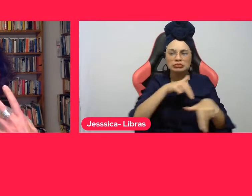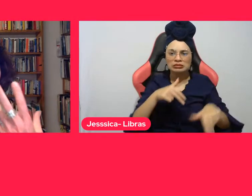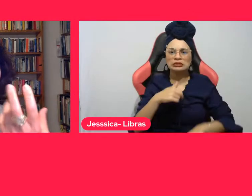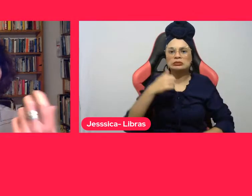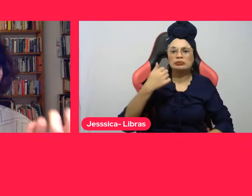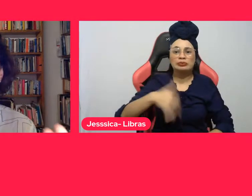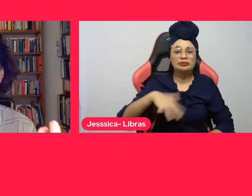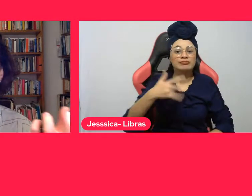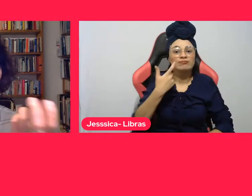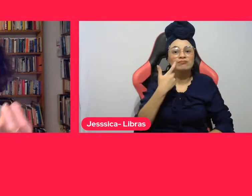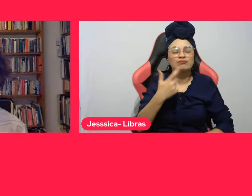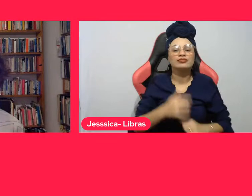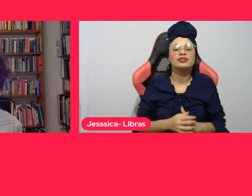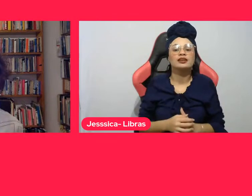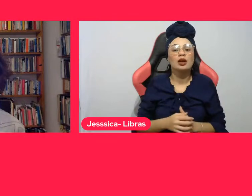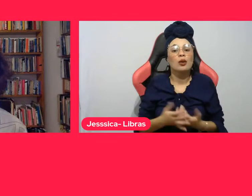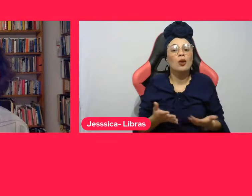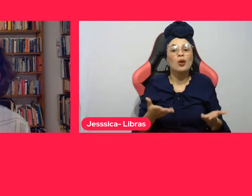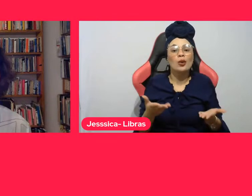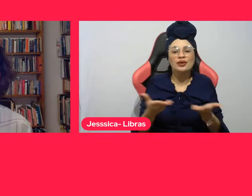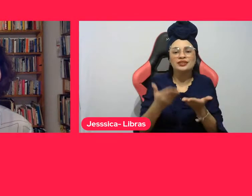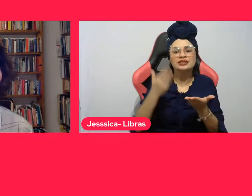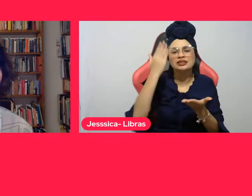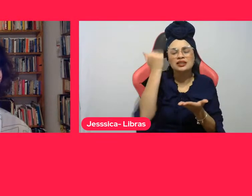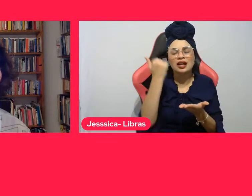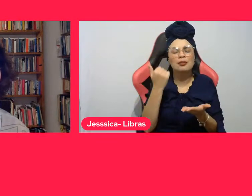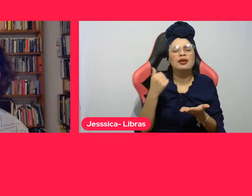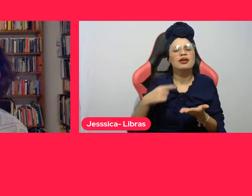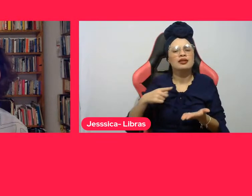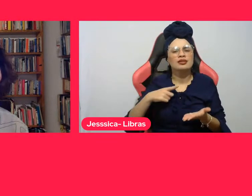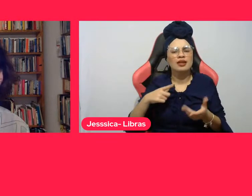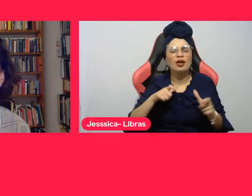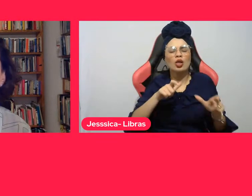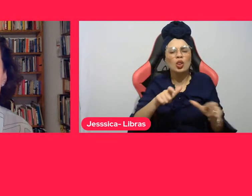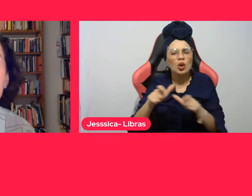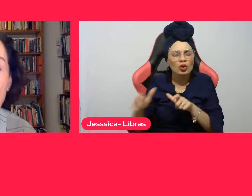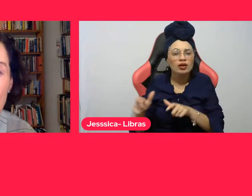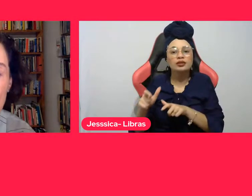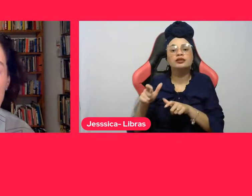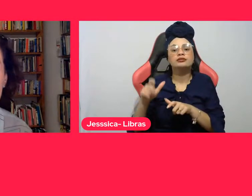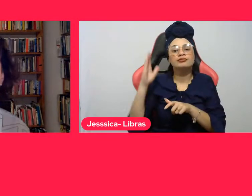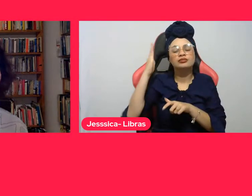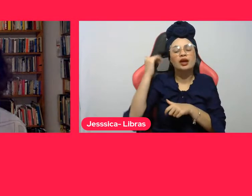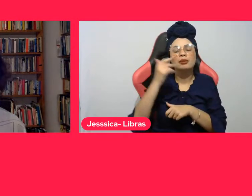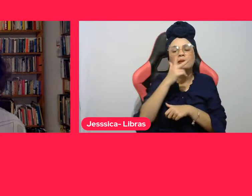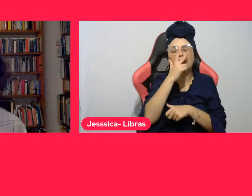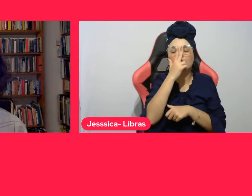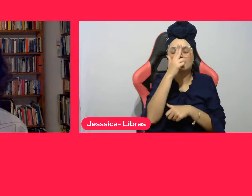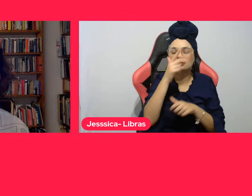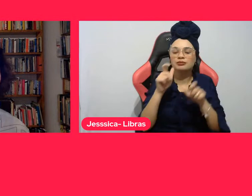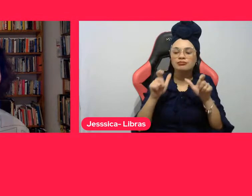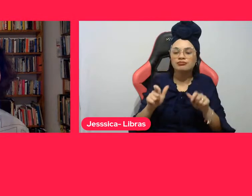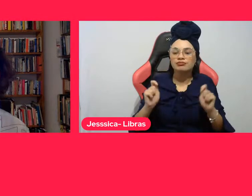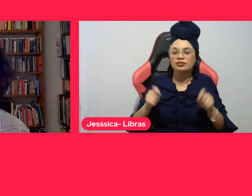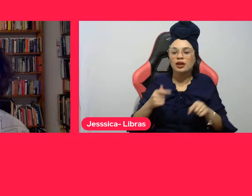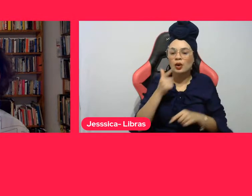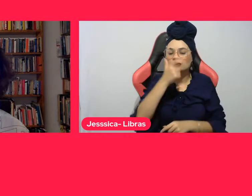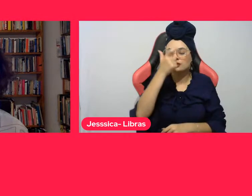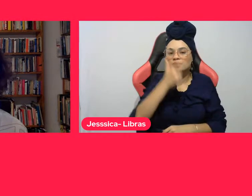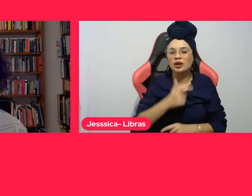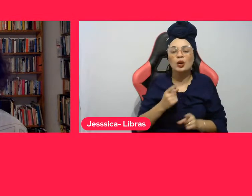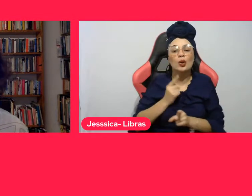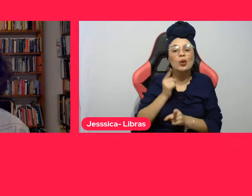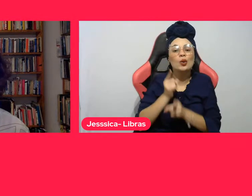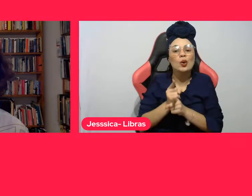pela própria natureza, por sua natureza e por sua história, as cidades são lugares de encontros, de convivência com a